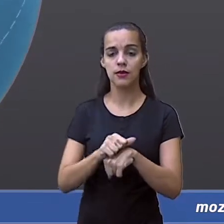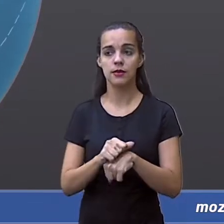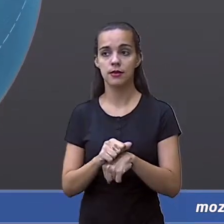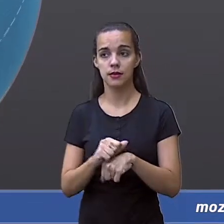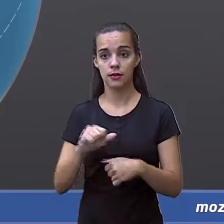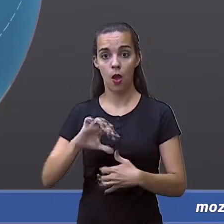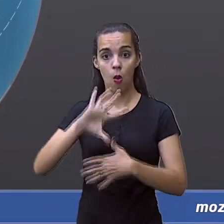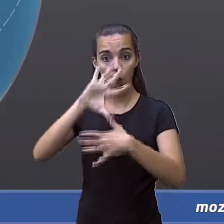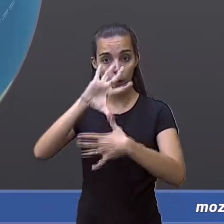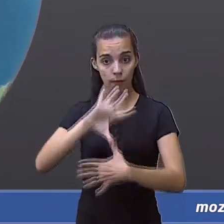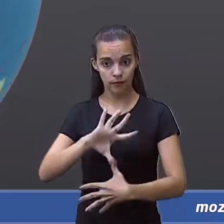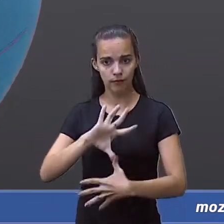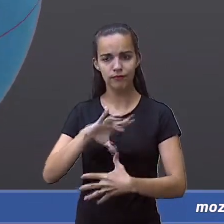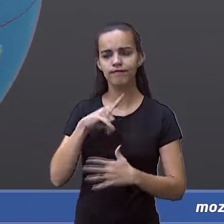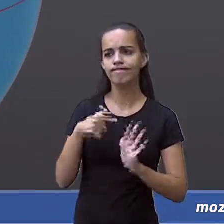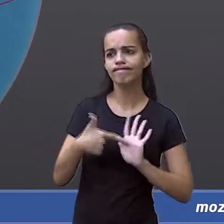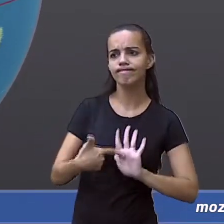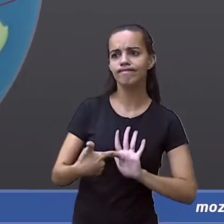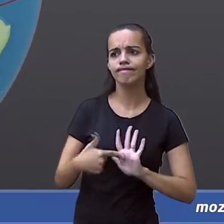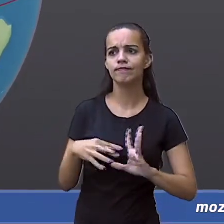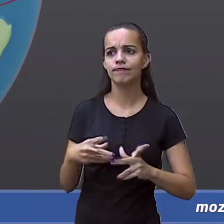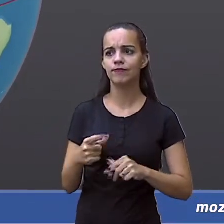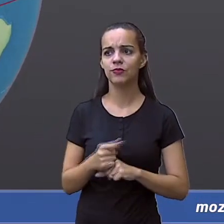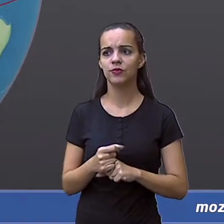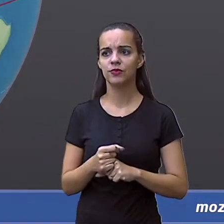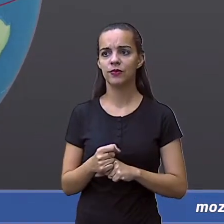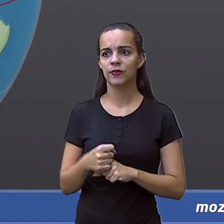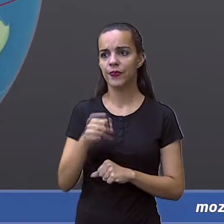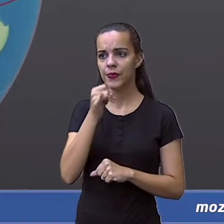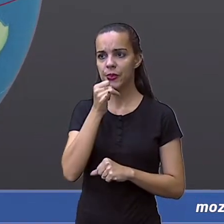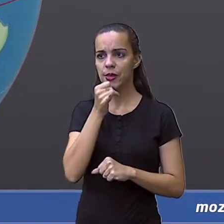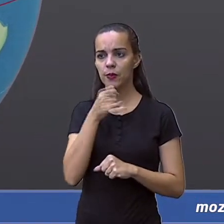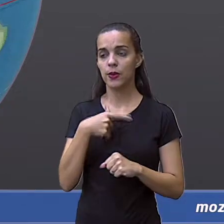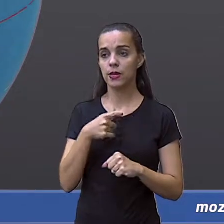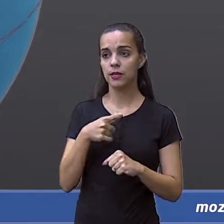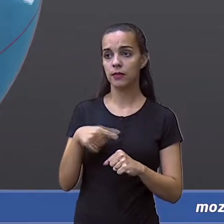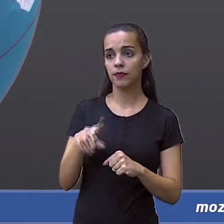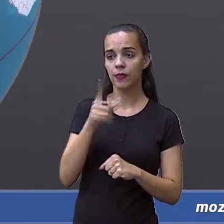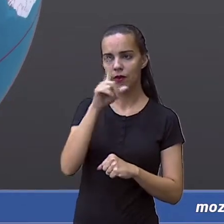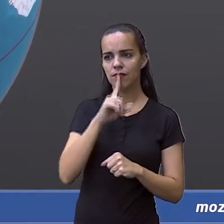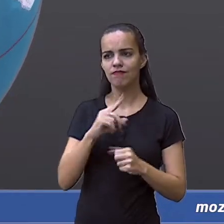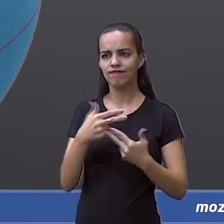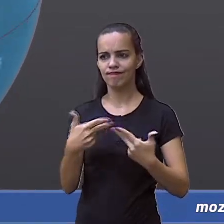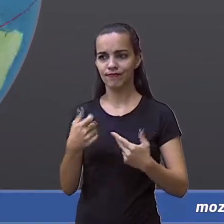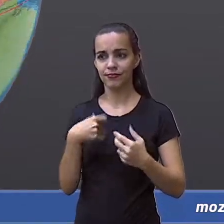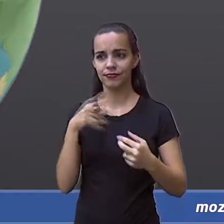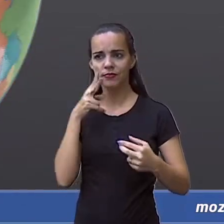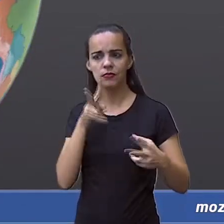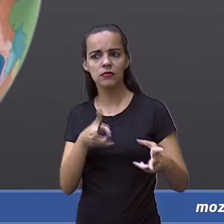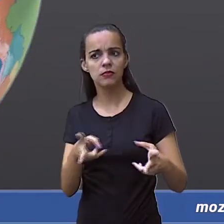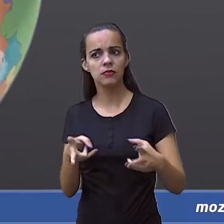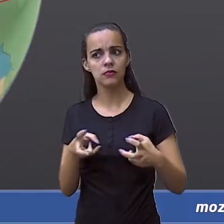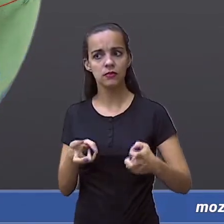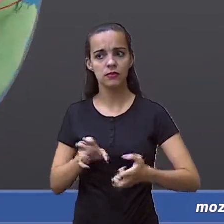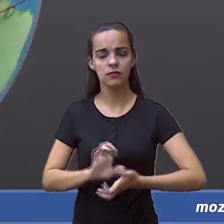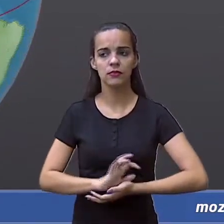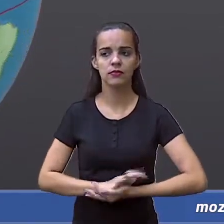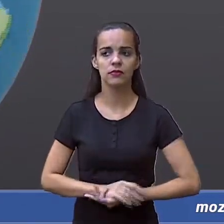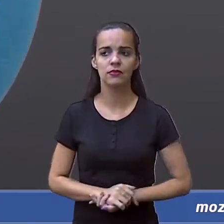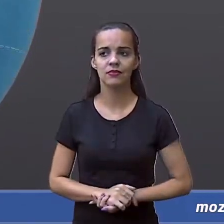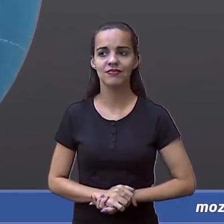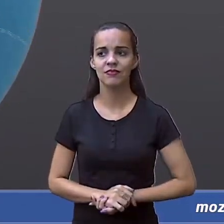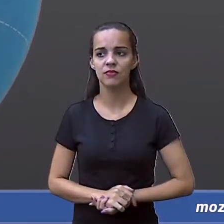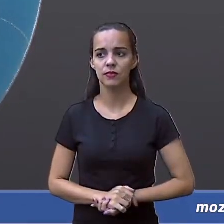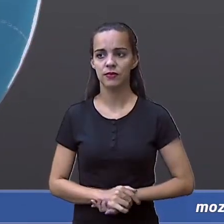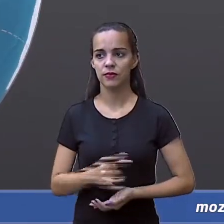olha, América do Norte, Canadá, Estados Unidos e México. Esse roxo aqui. E aí